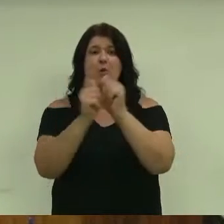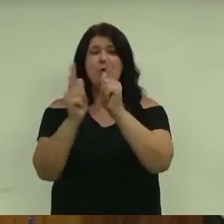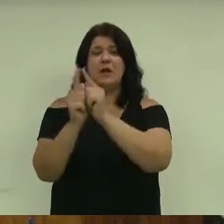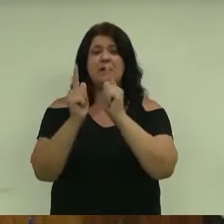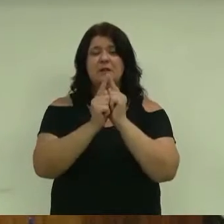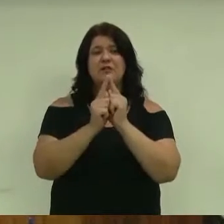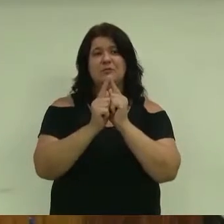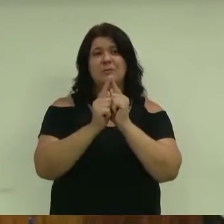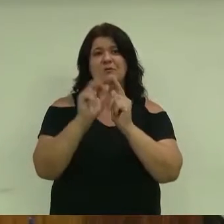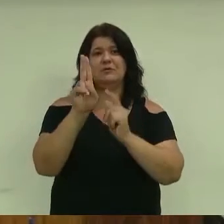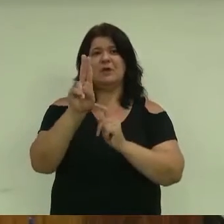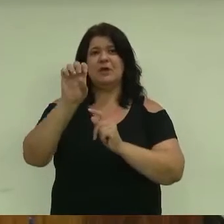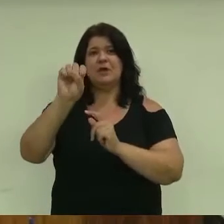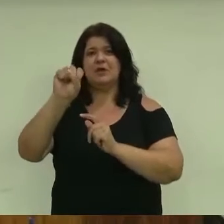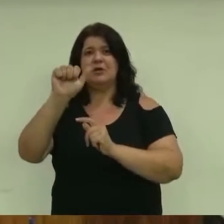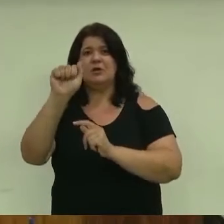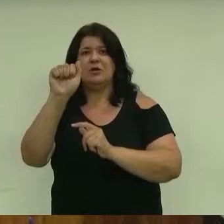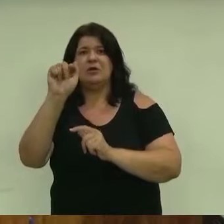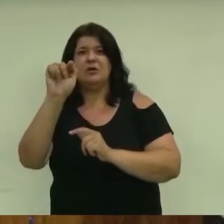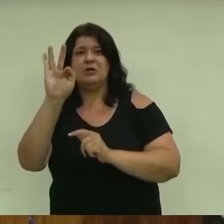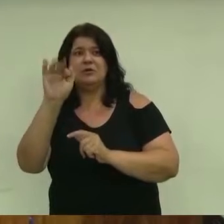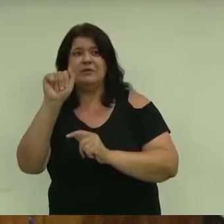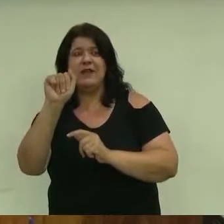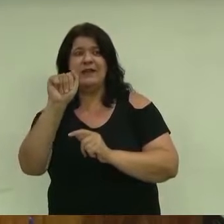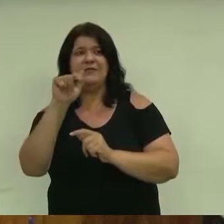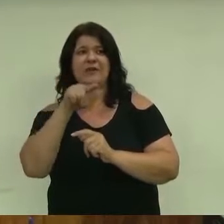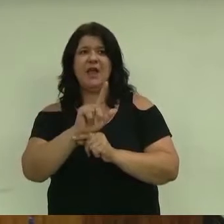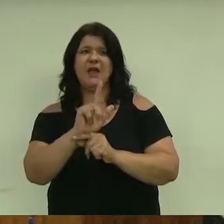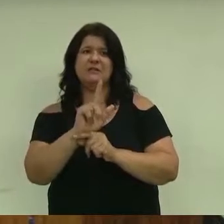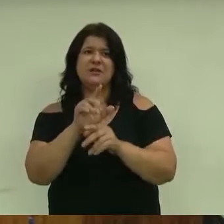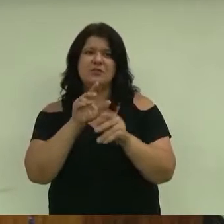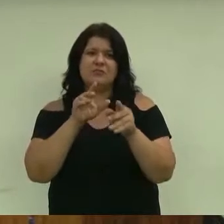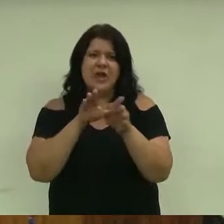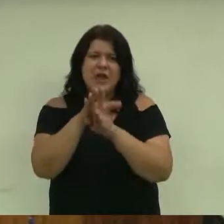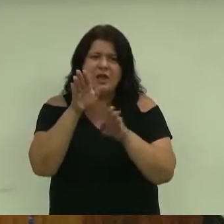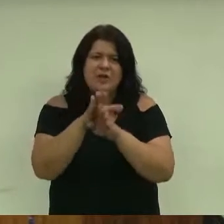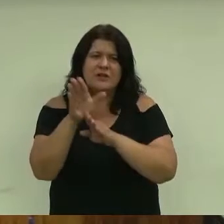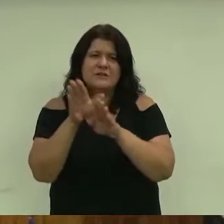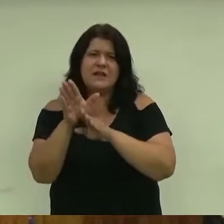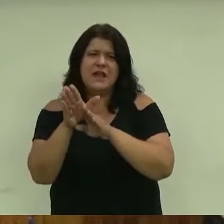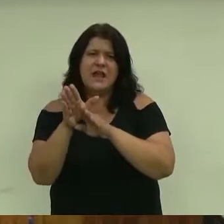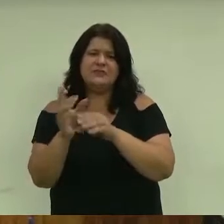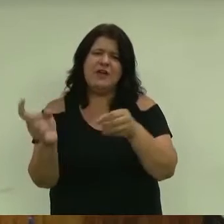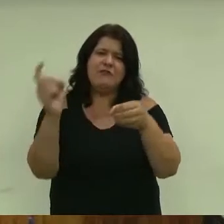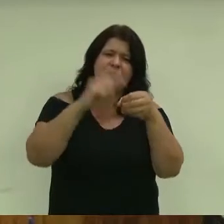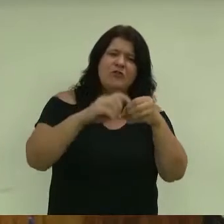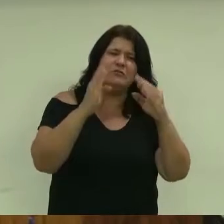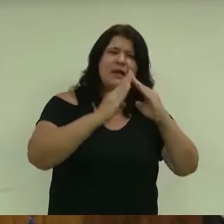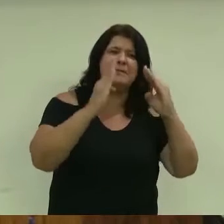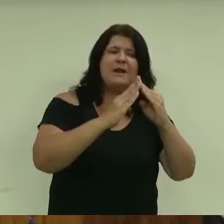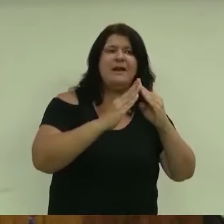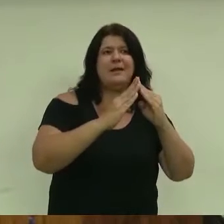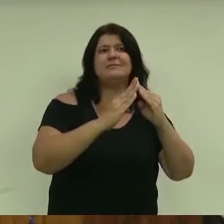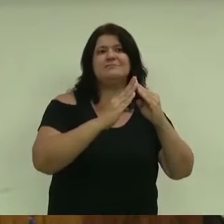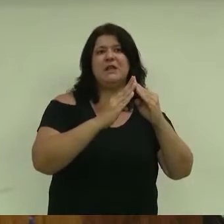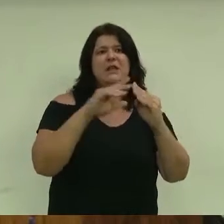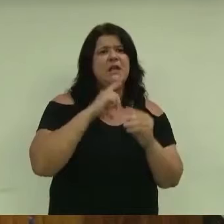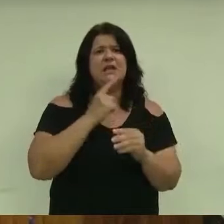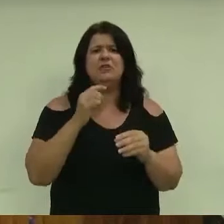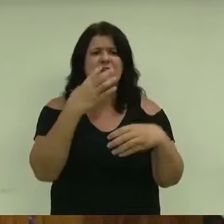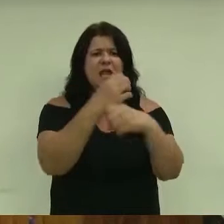orientados a retornar para casa e não estão realizando sorologia para determinar o diagnóstico da dengue.